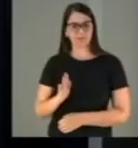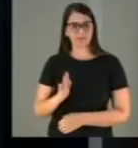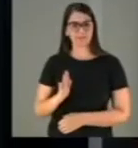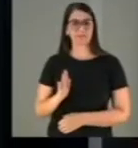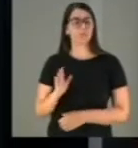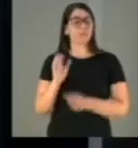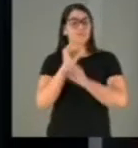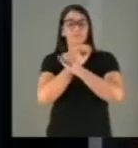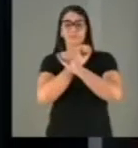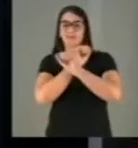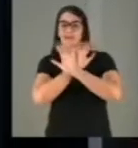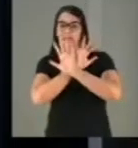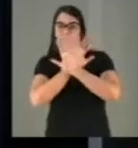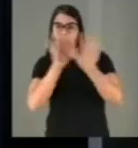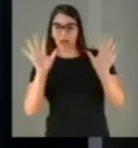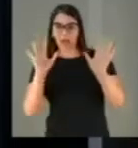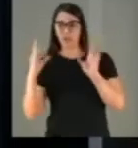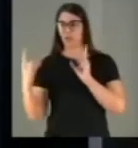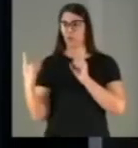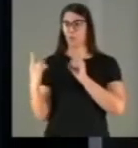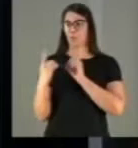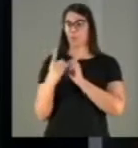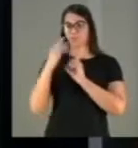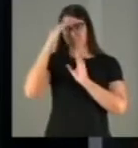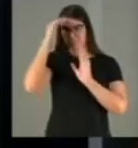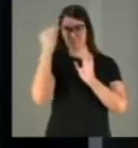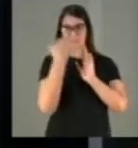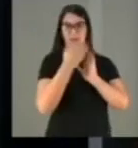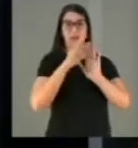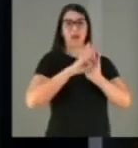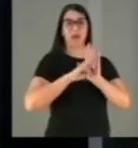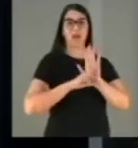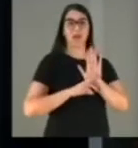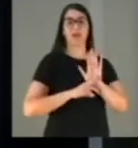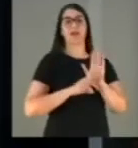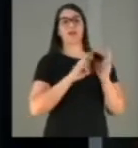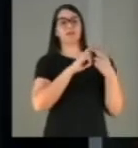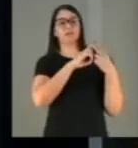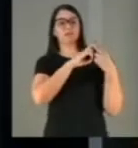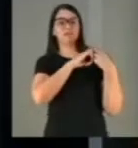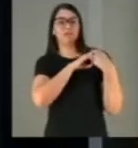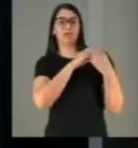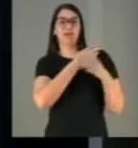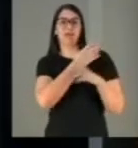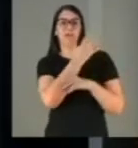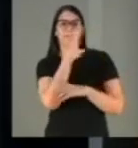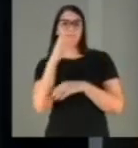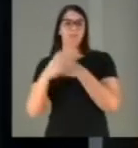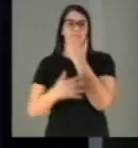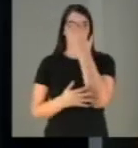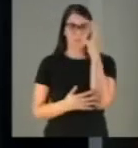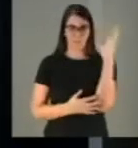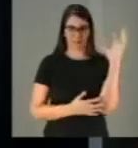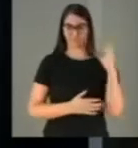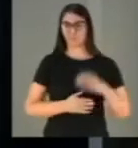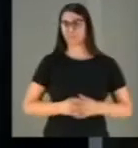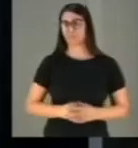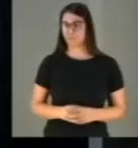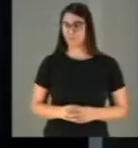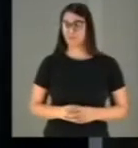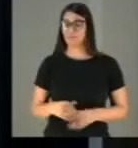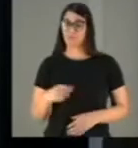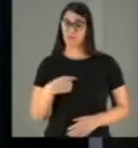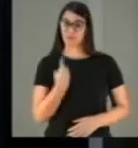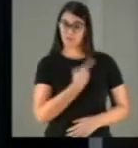transparência e atendimento às regras de responsabilidade ambiental, social e governança. Presidente, nós